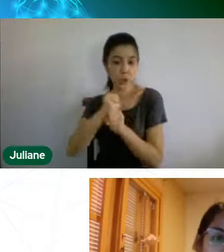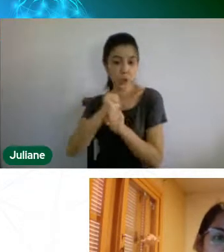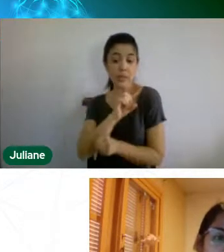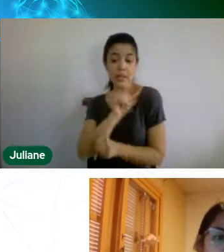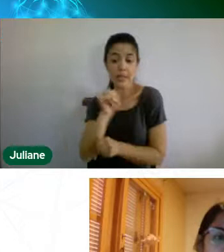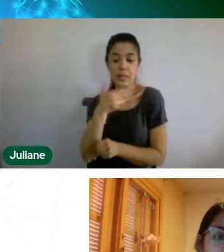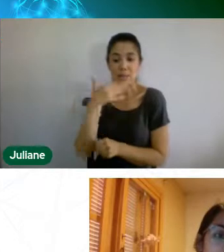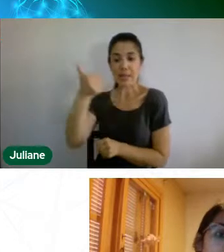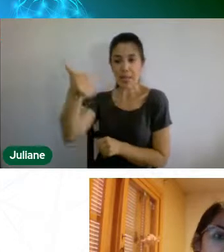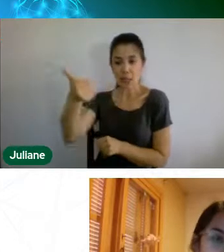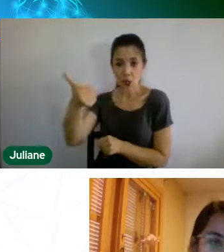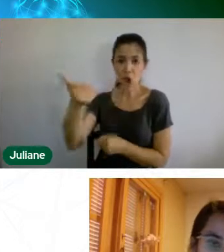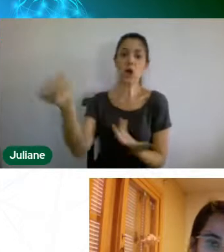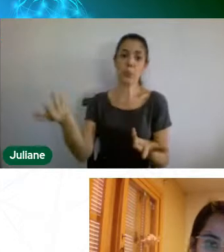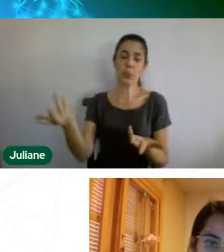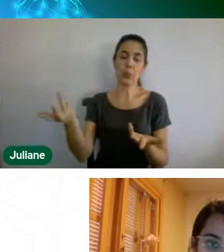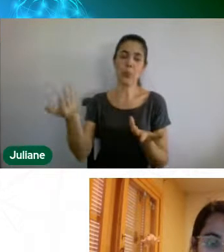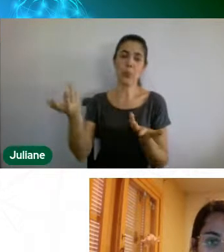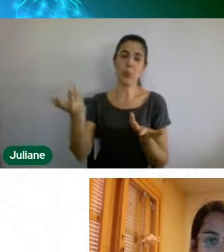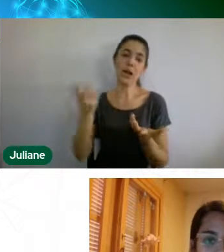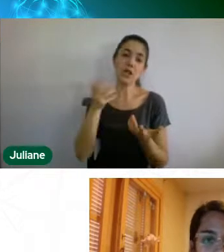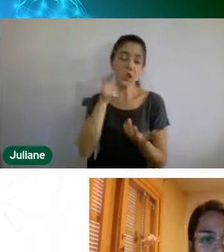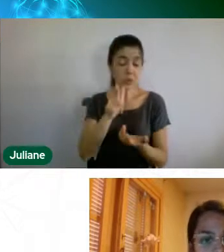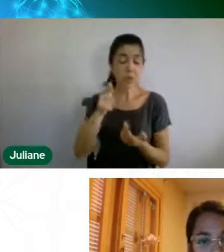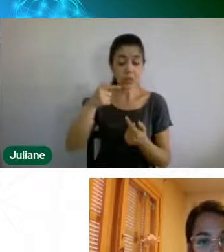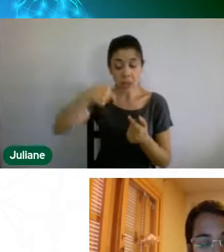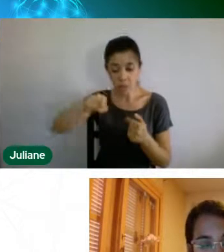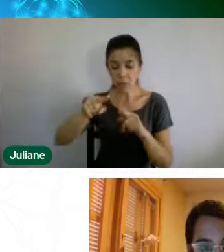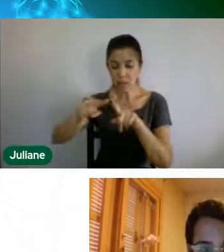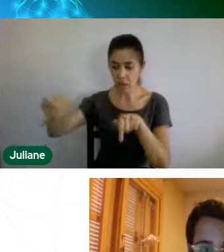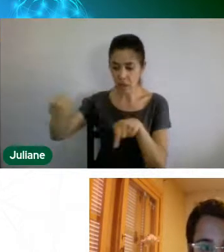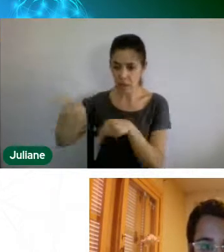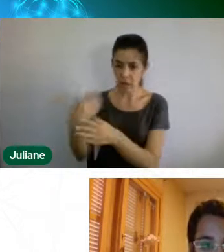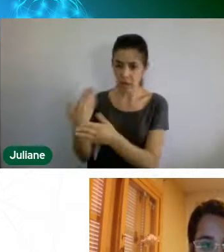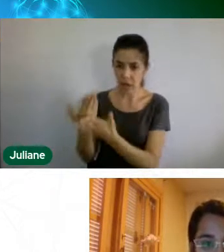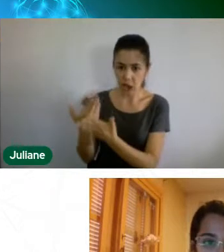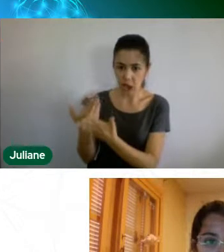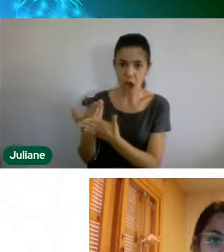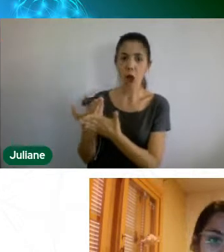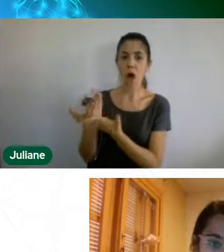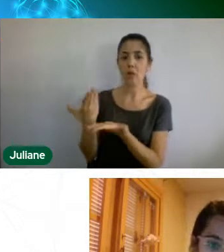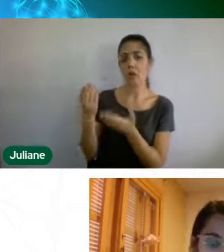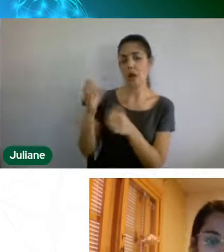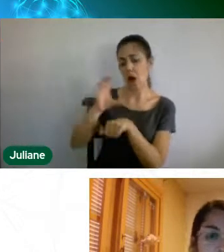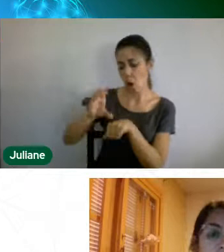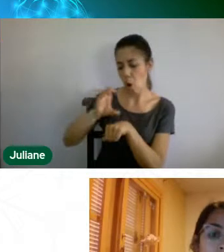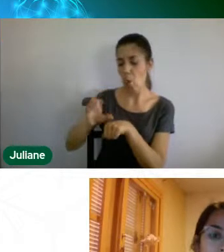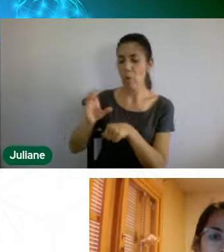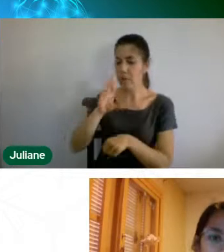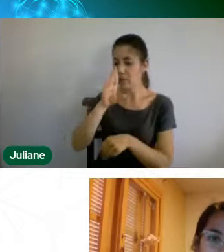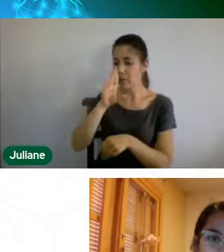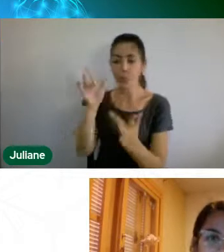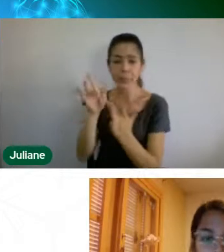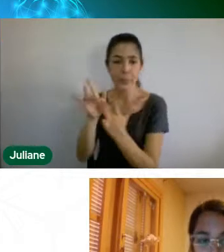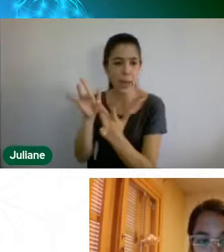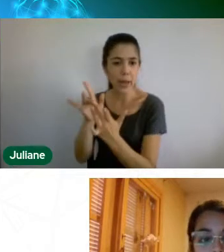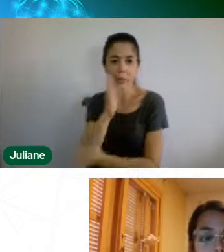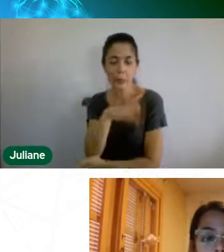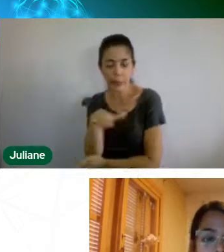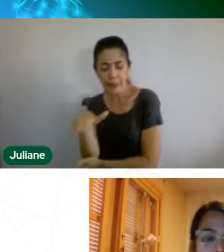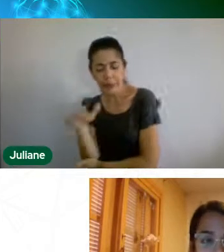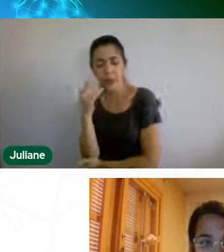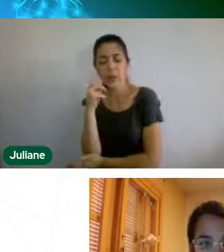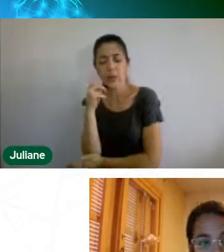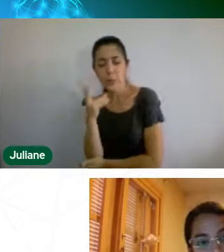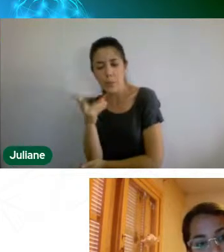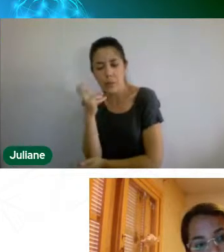da pandemia, a gente se limitou muito à internet, então a gente vai disponibilizar futuramente, assim que terminar esse ano, através do YouTube e